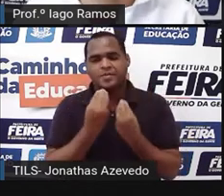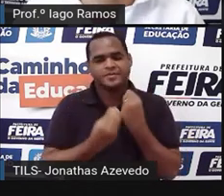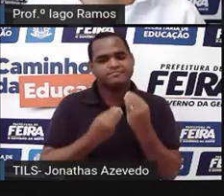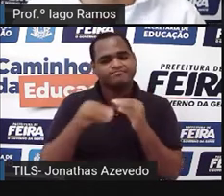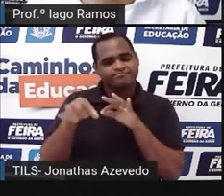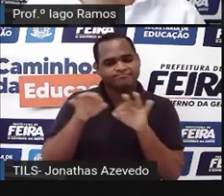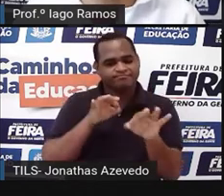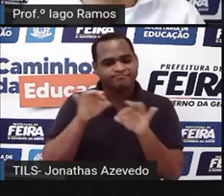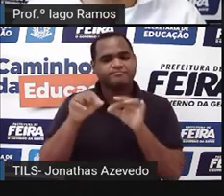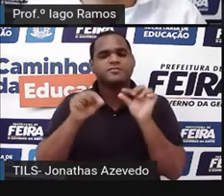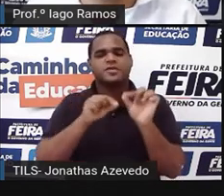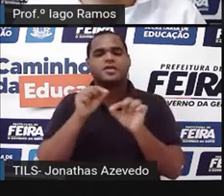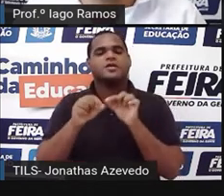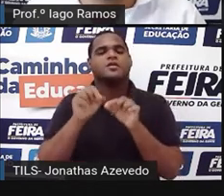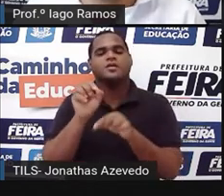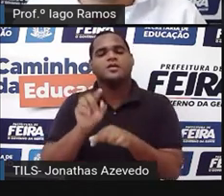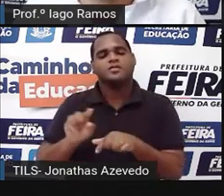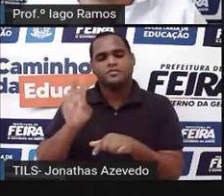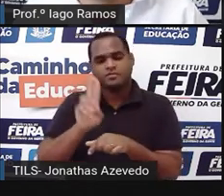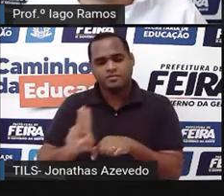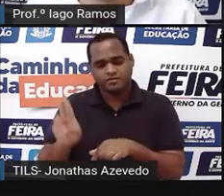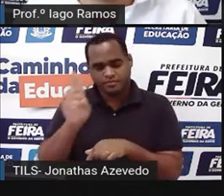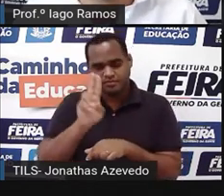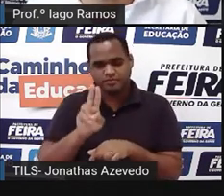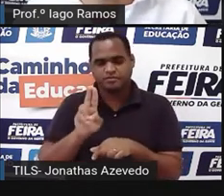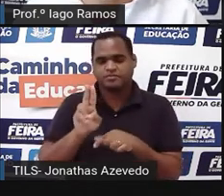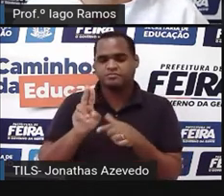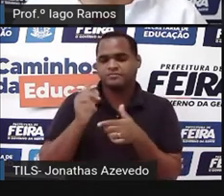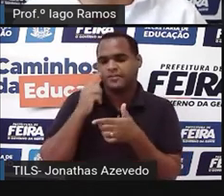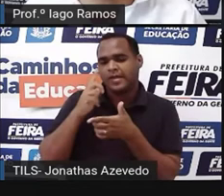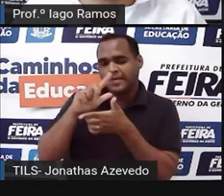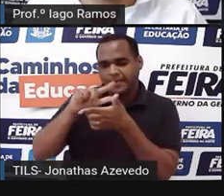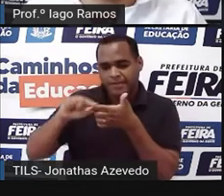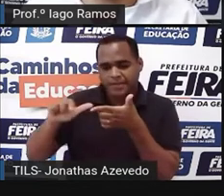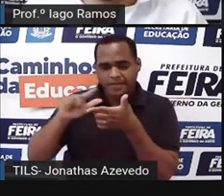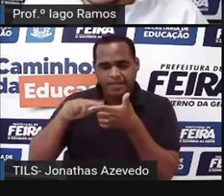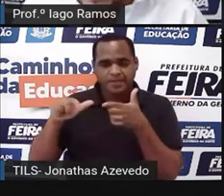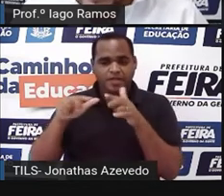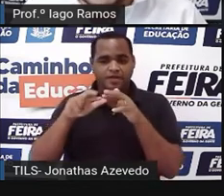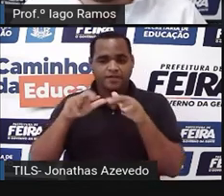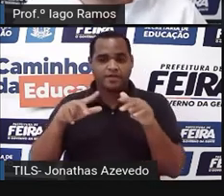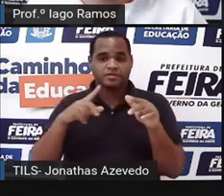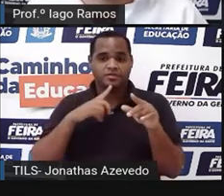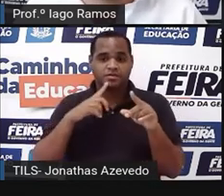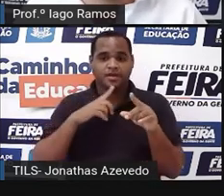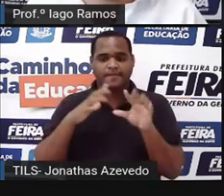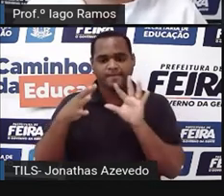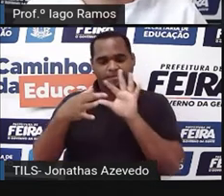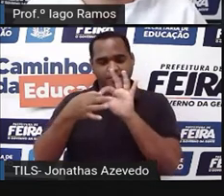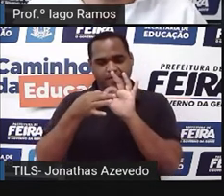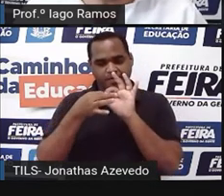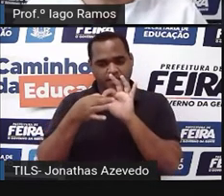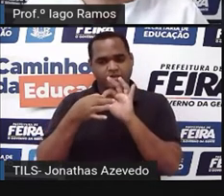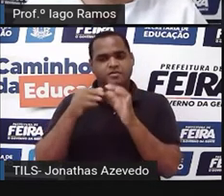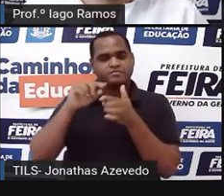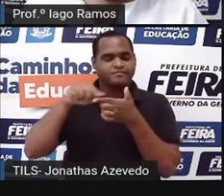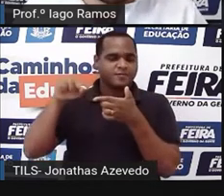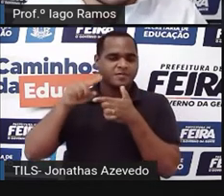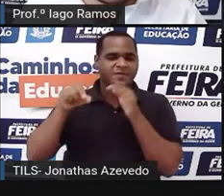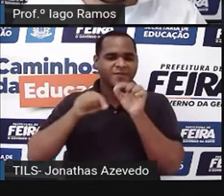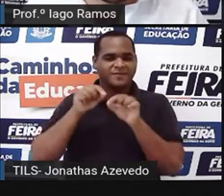é que a gente usa isso em problemas que envolvem triângulos retângulos, tá bom?